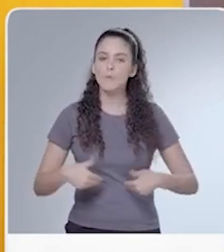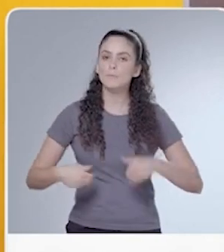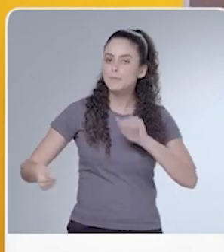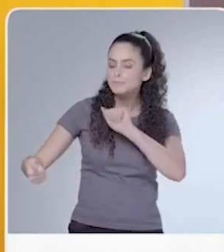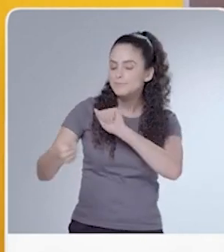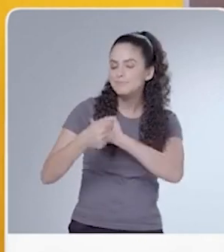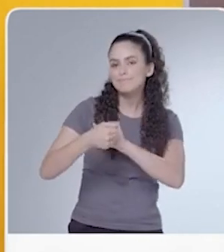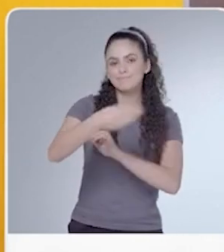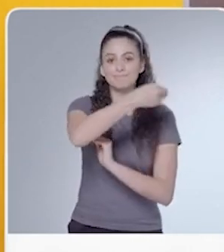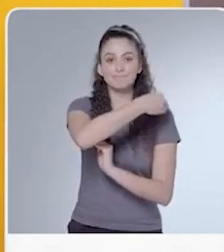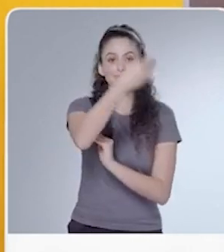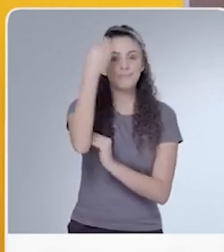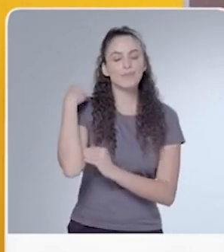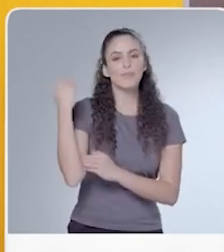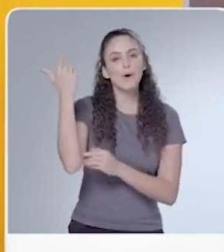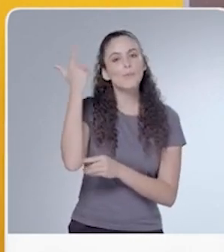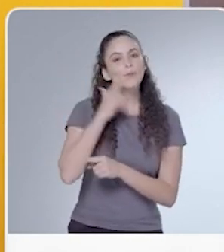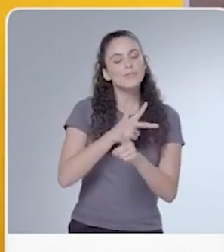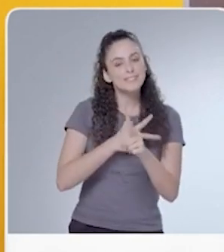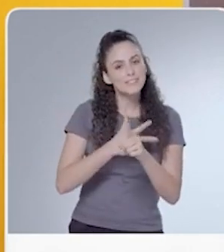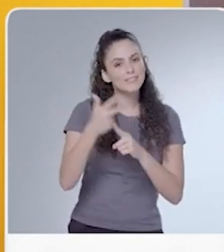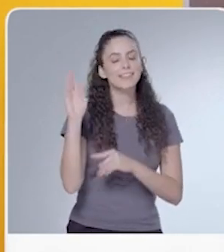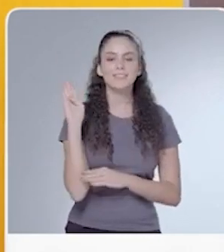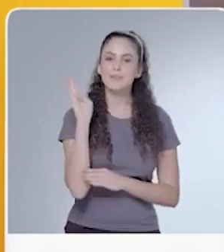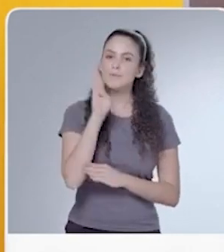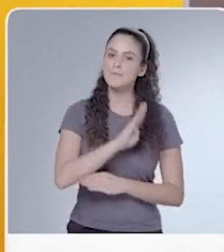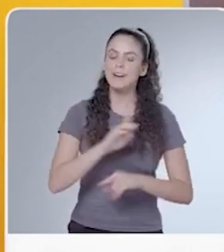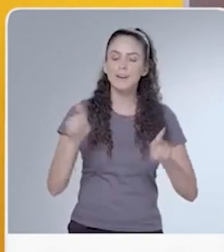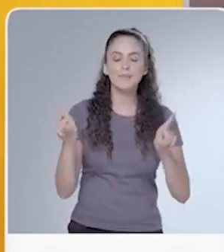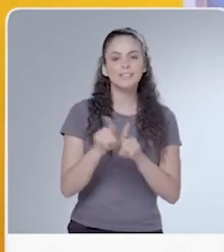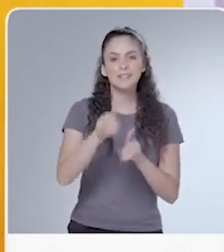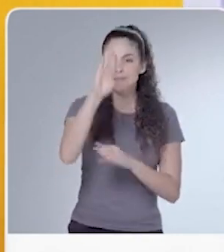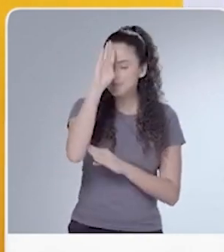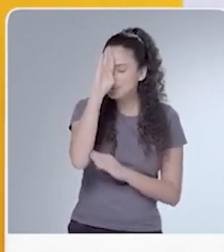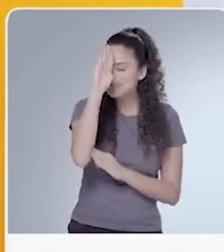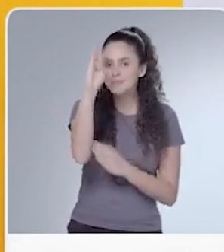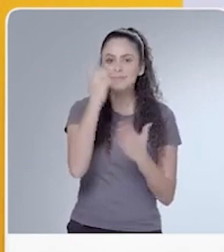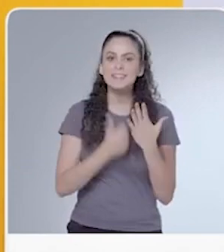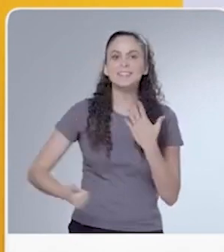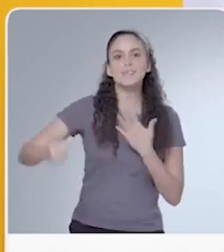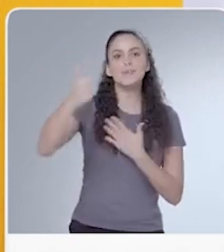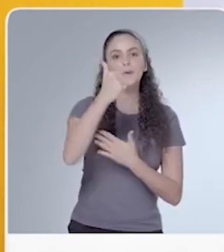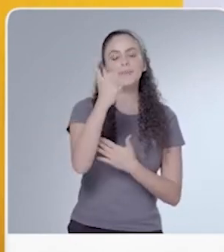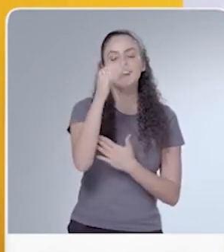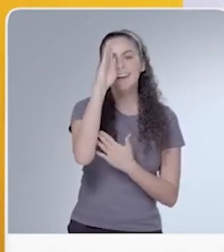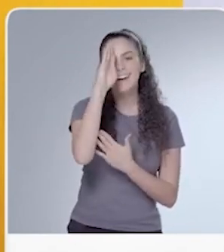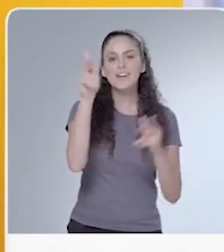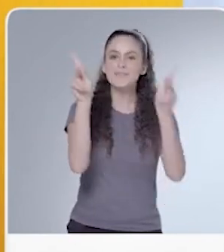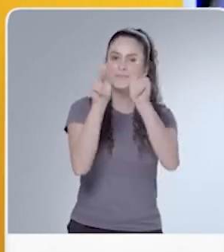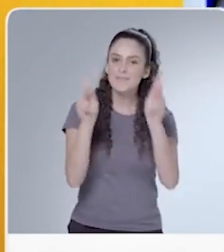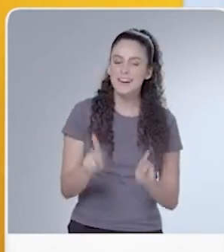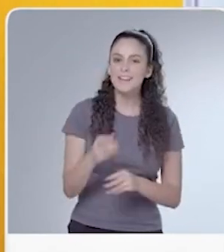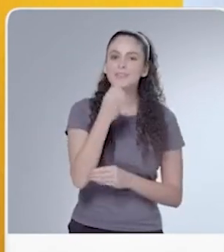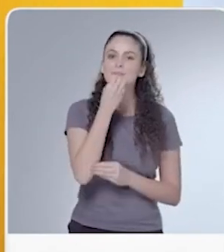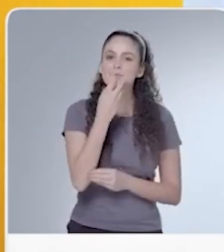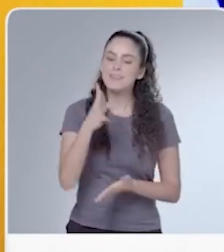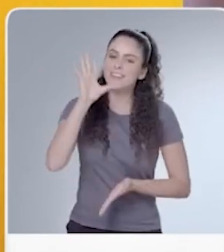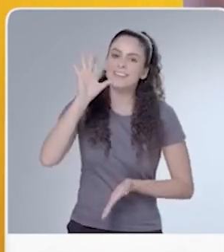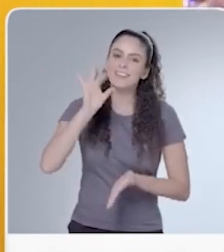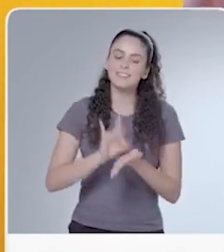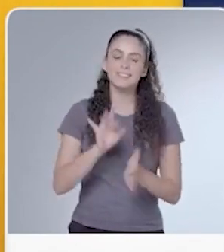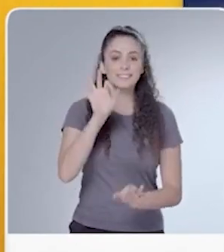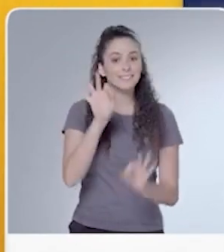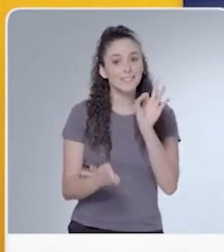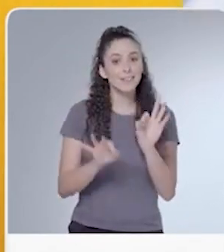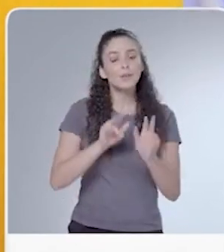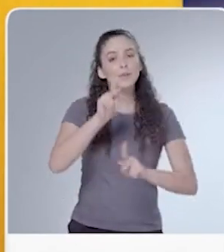Com Maria, vamos vencer o mal e vamos dar prioridade ao bem, à verdade e à